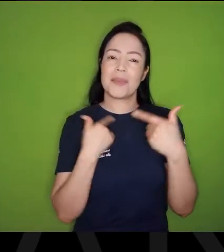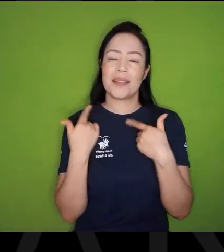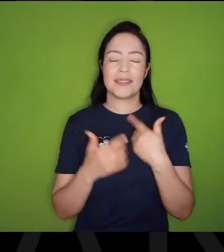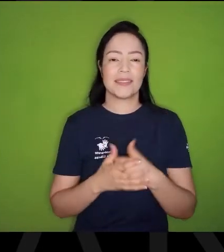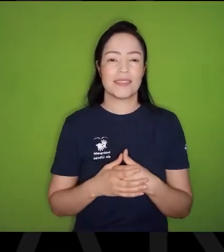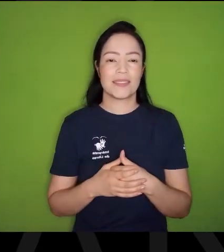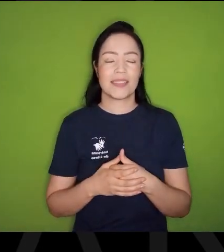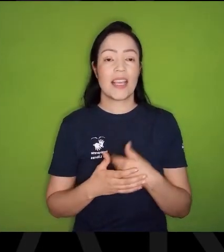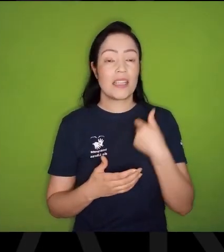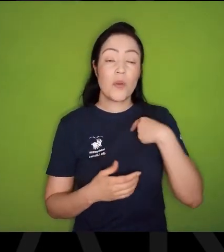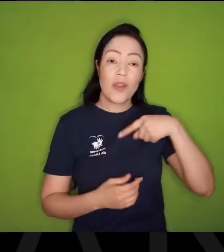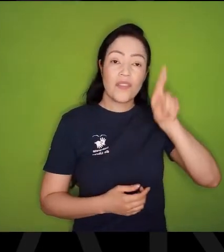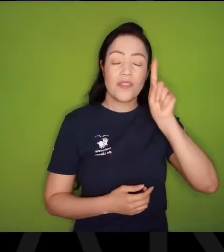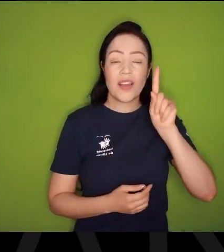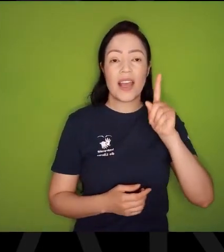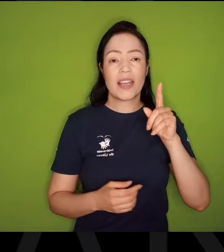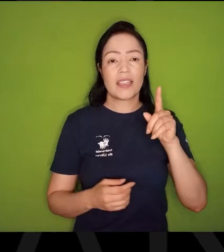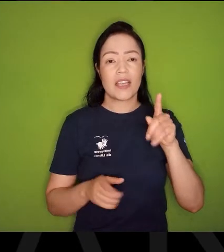Barra Funda,